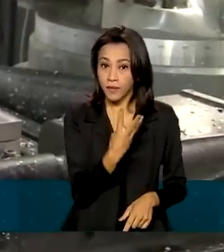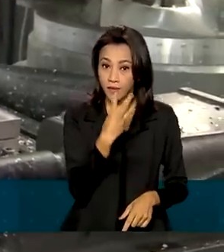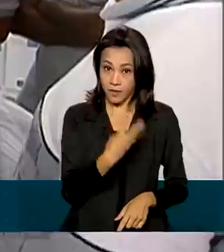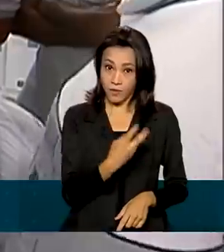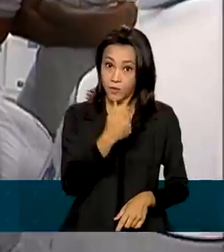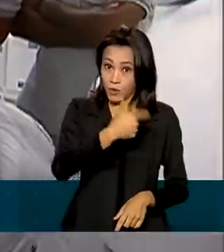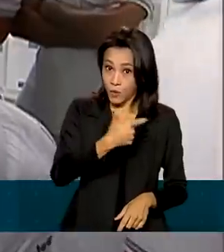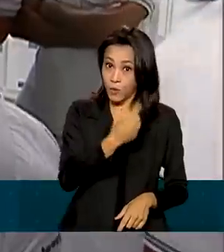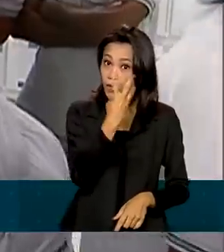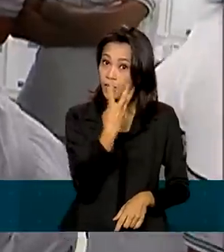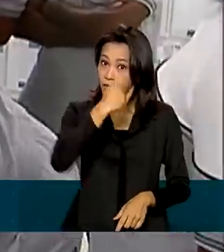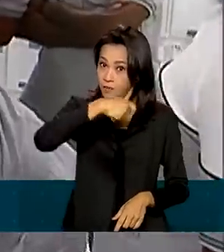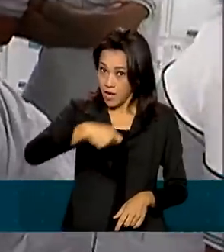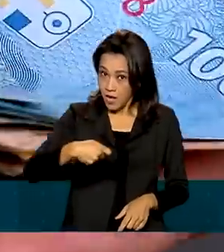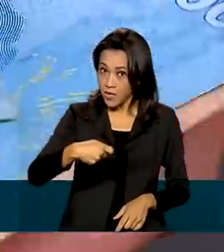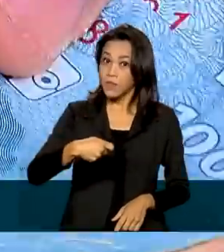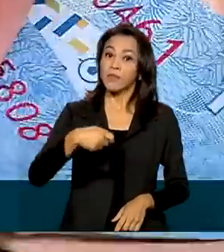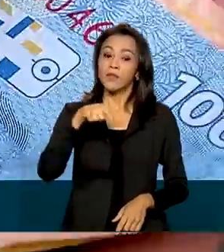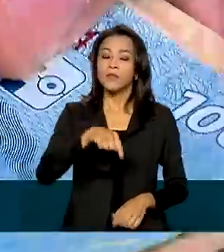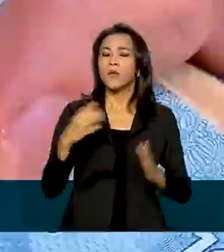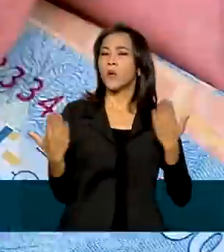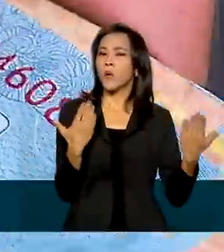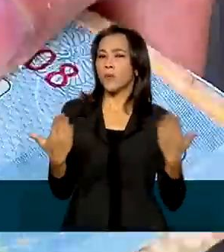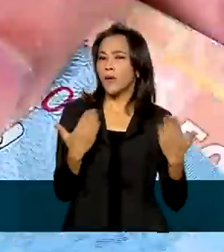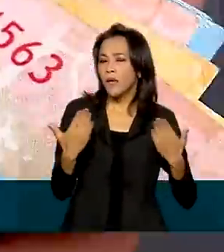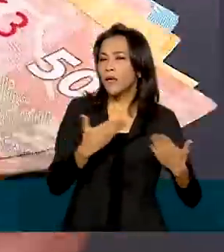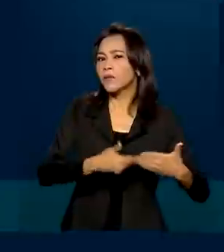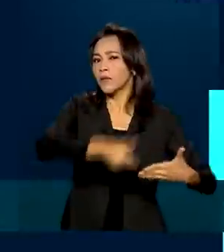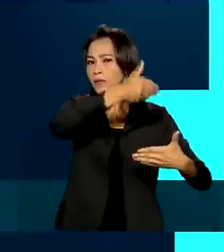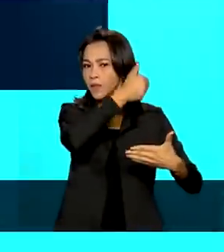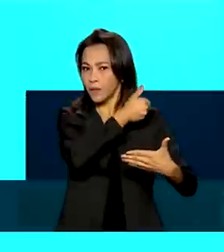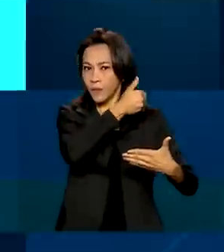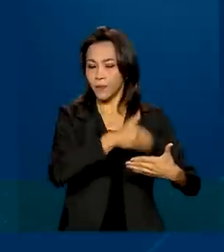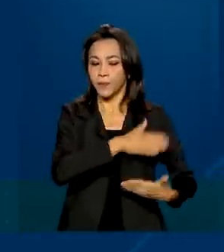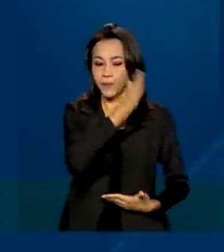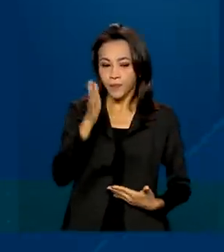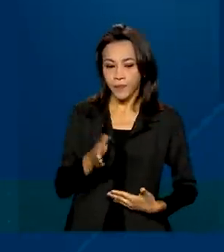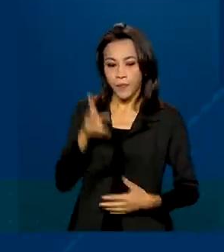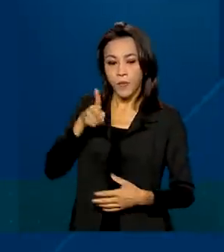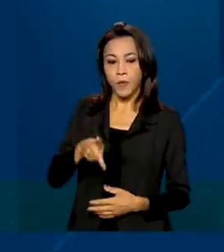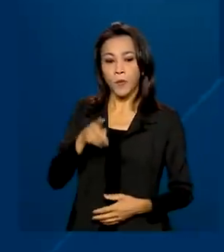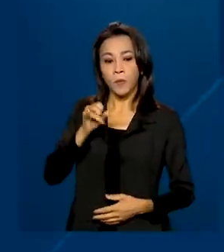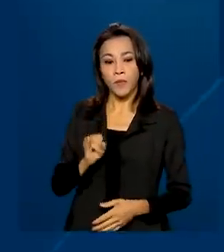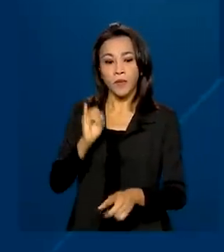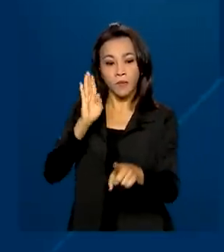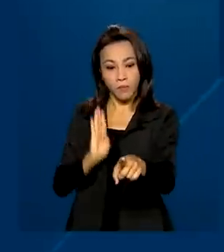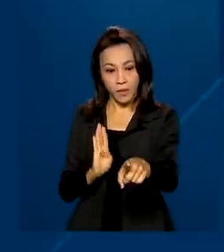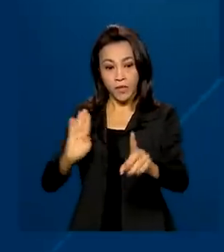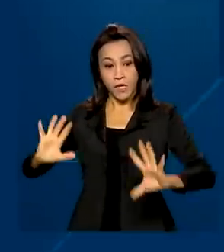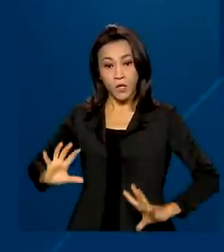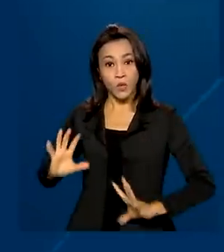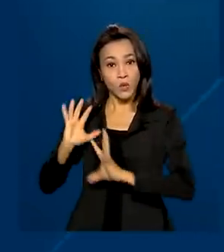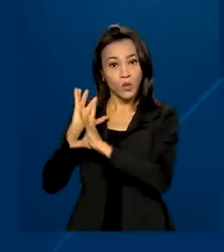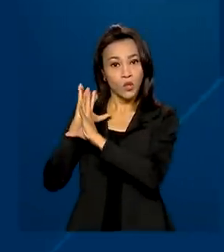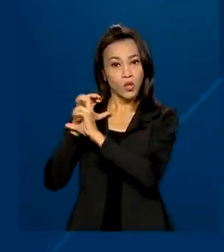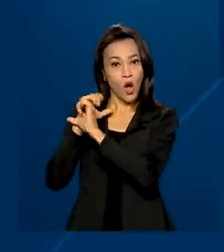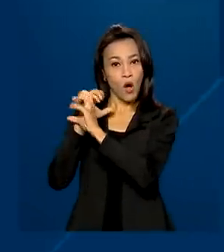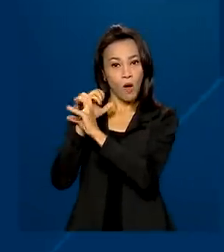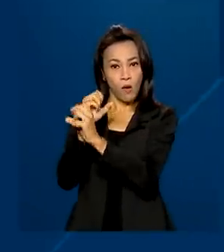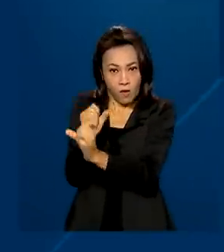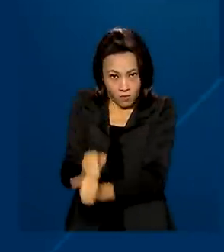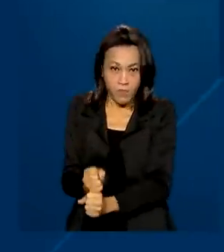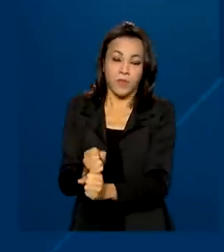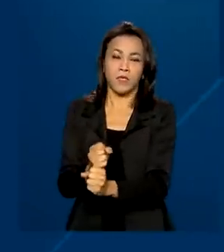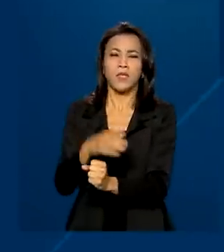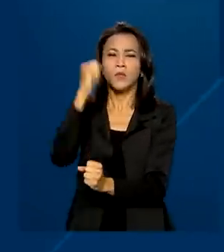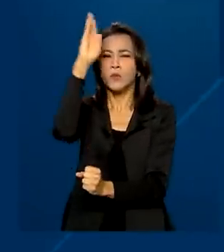2022 em relação ao trimestre anterior. O PIB, que é a soma dos bens e serviços finais produzidos no